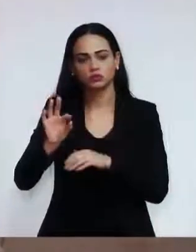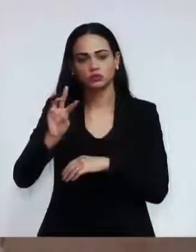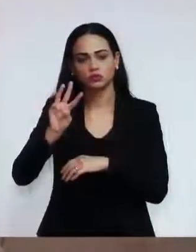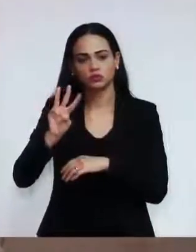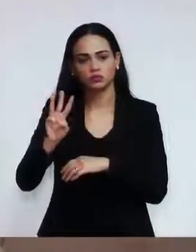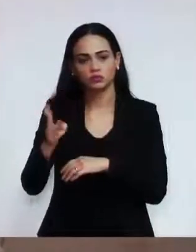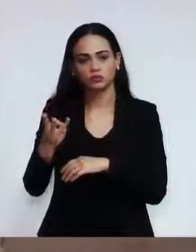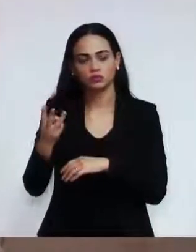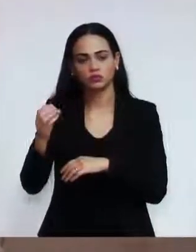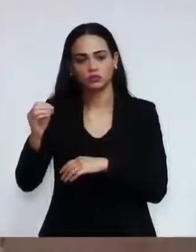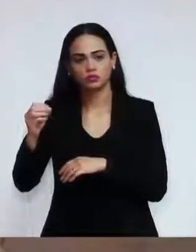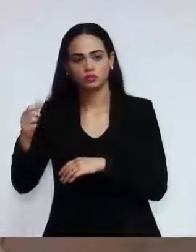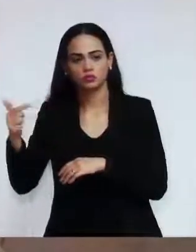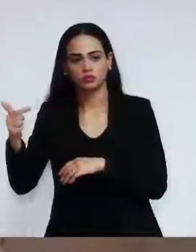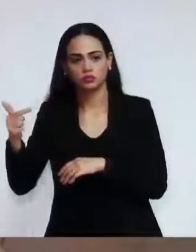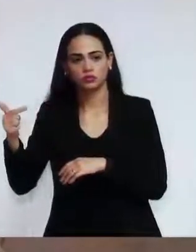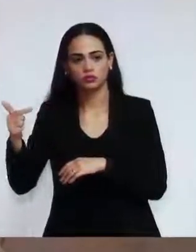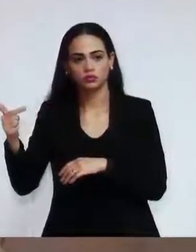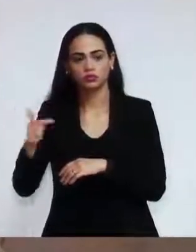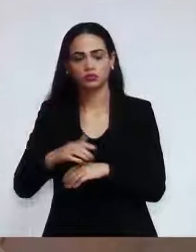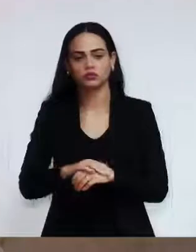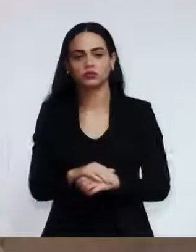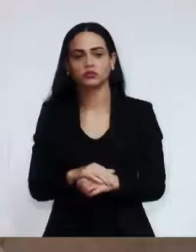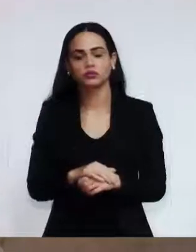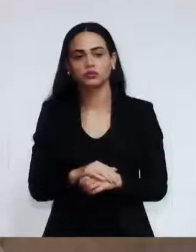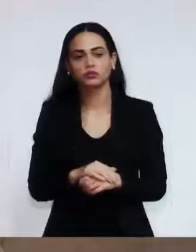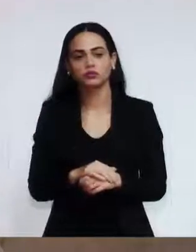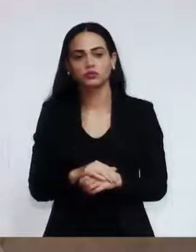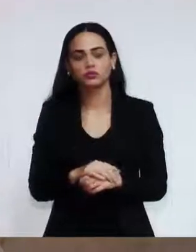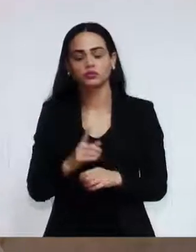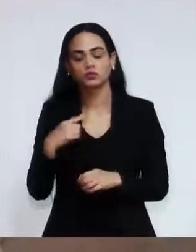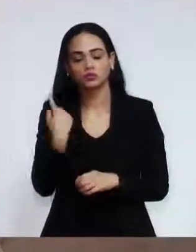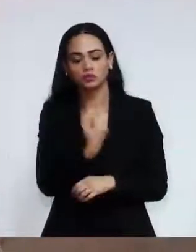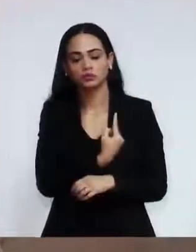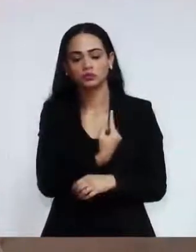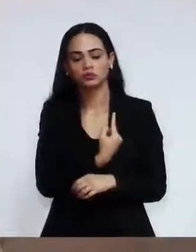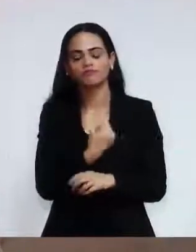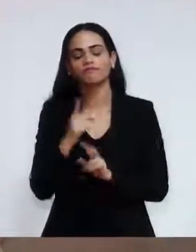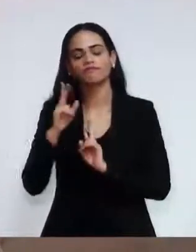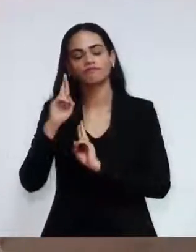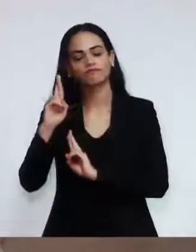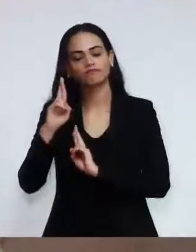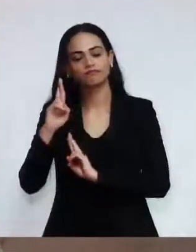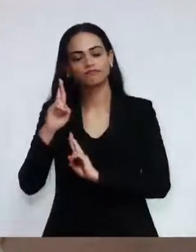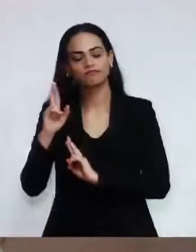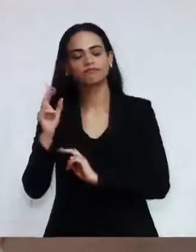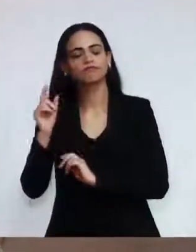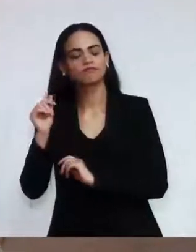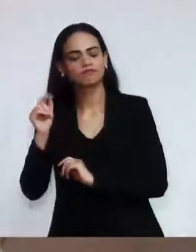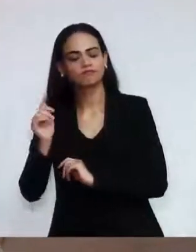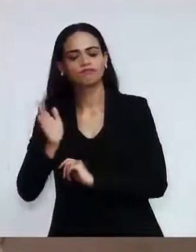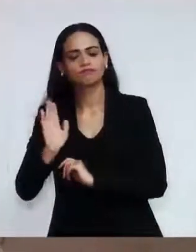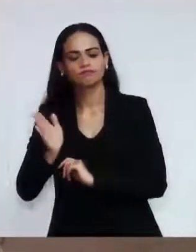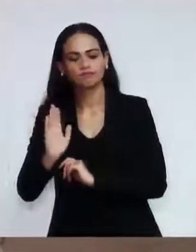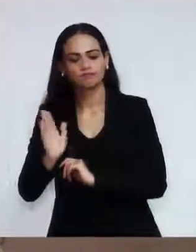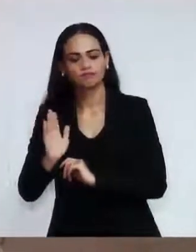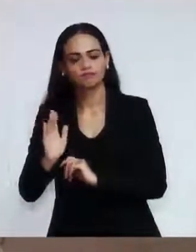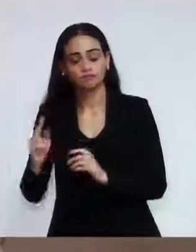guardas municipais, anseñamos há muito tempo que isso seja colocado em prática. E também